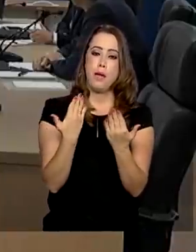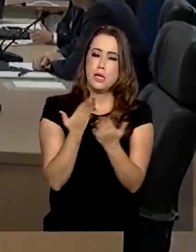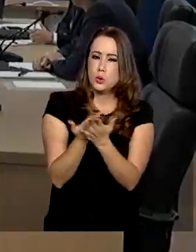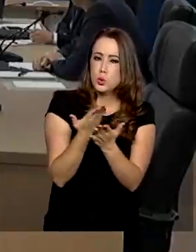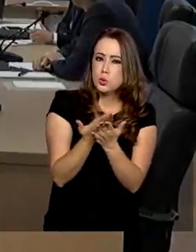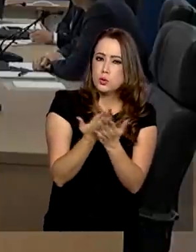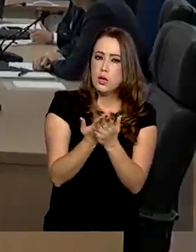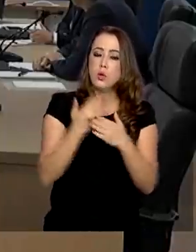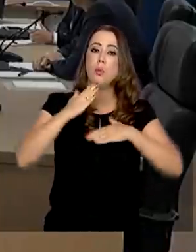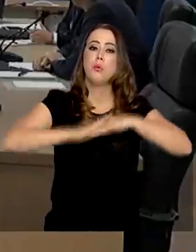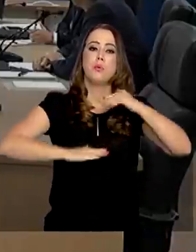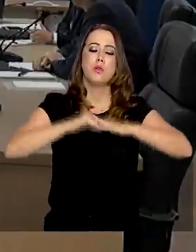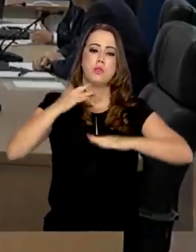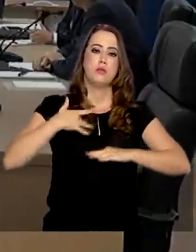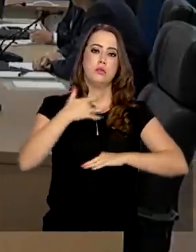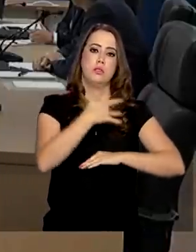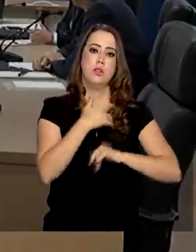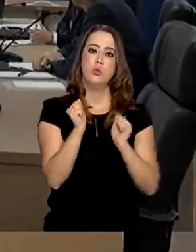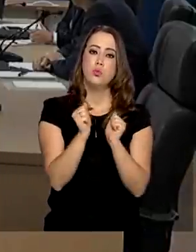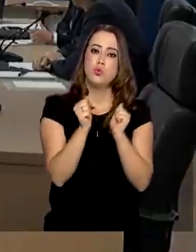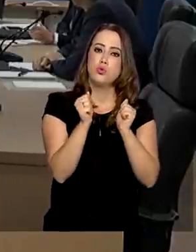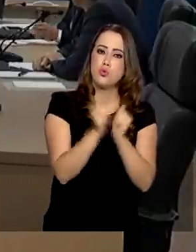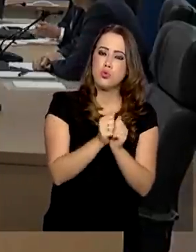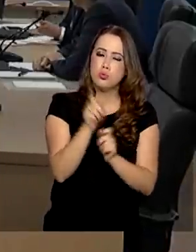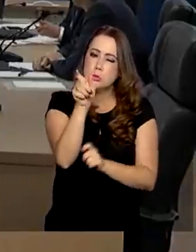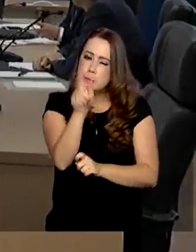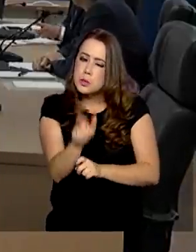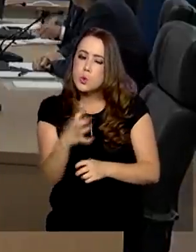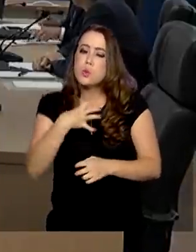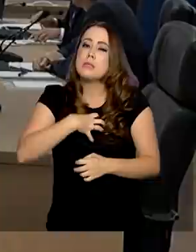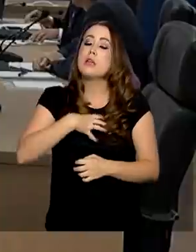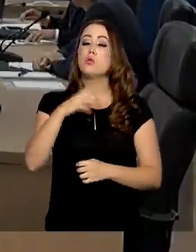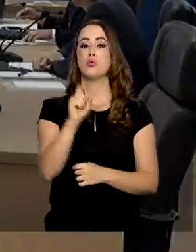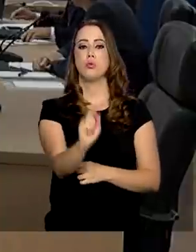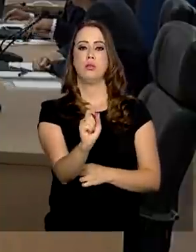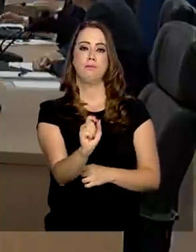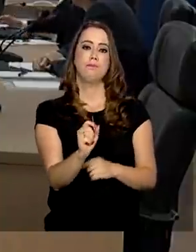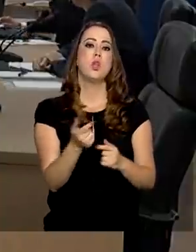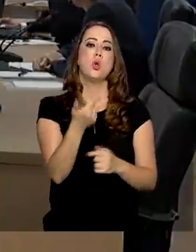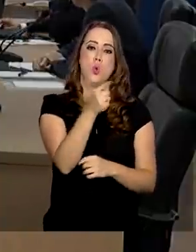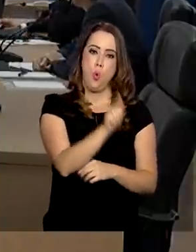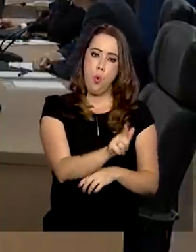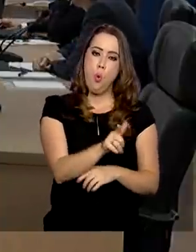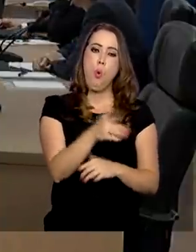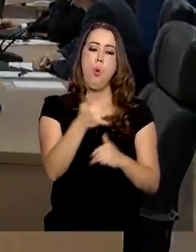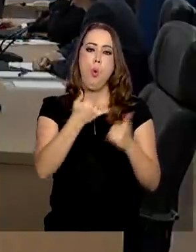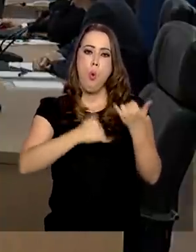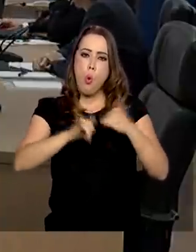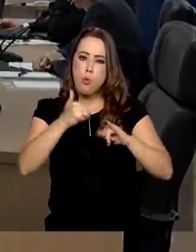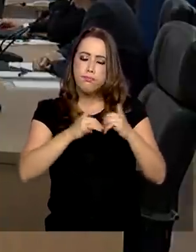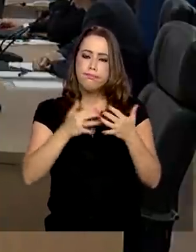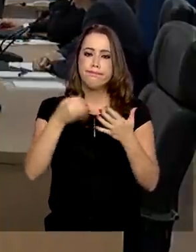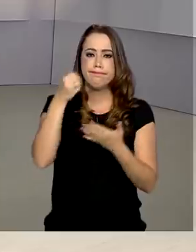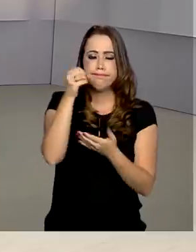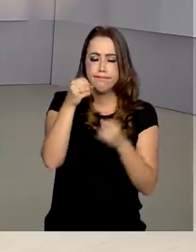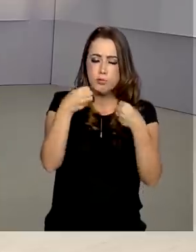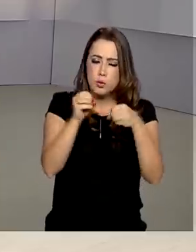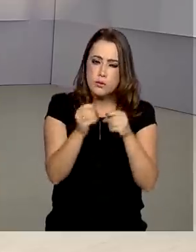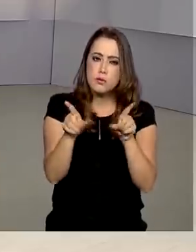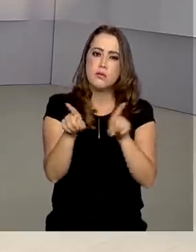saúde em associação com dados clínicos e outros exames laboratoriais confirmatórios.